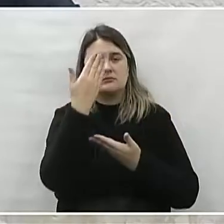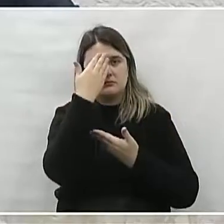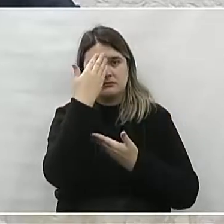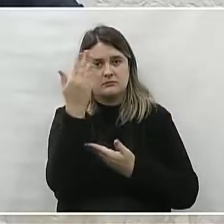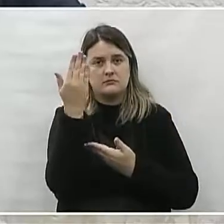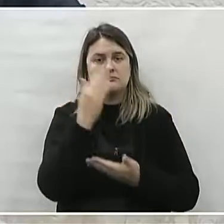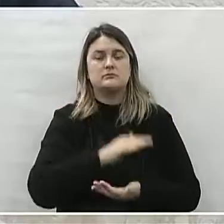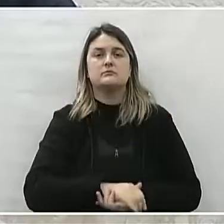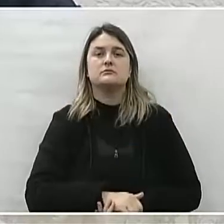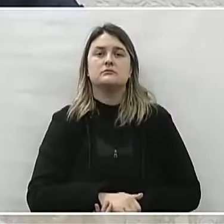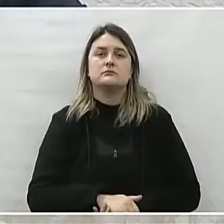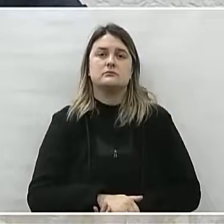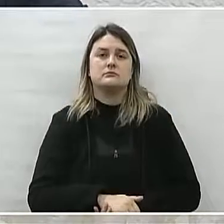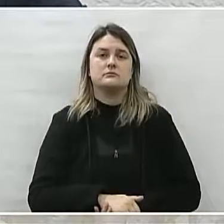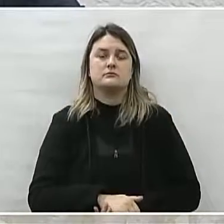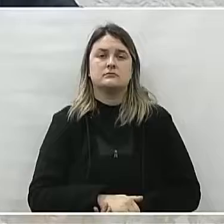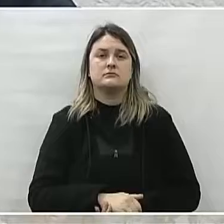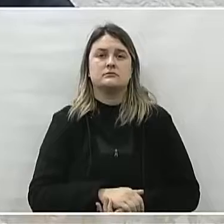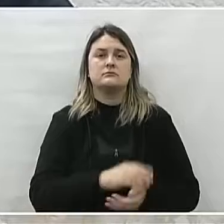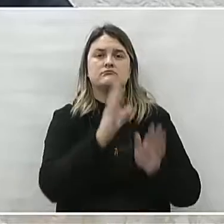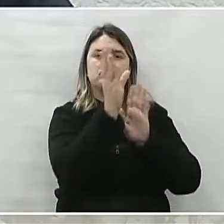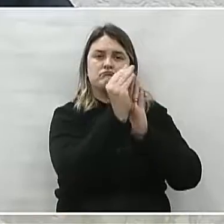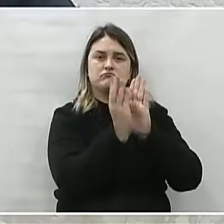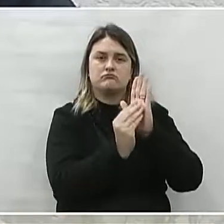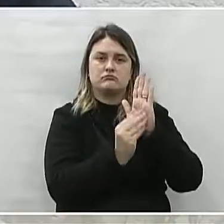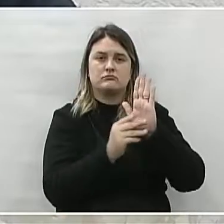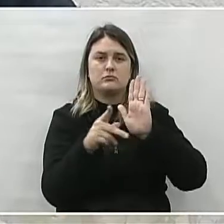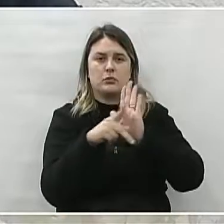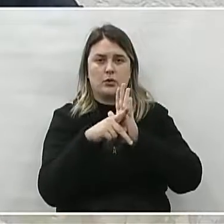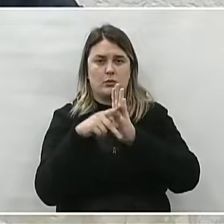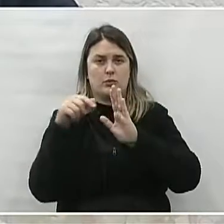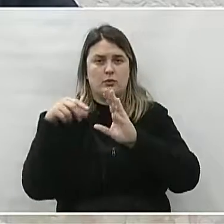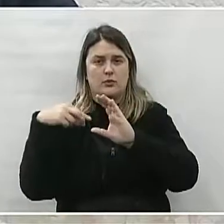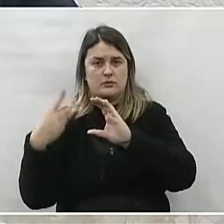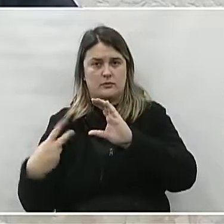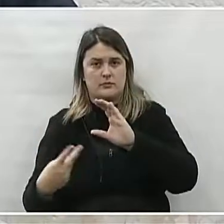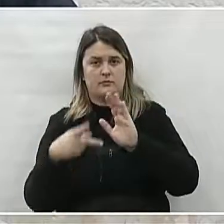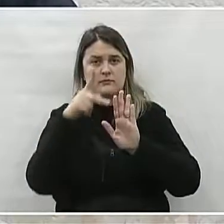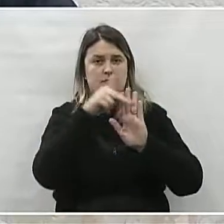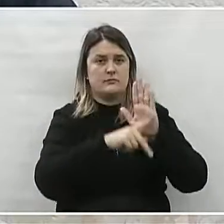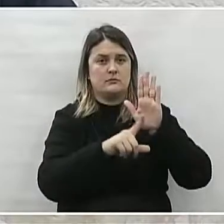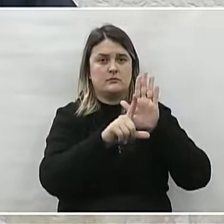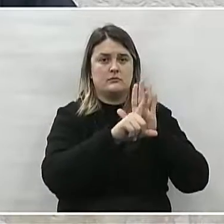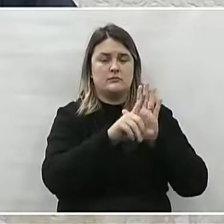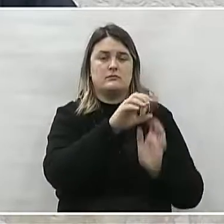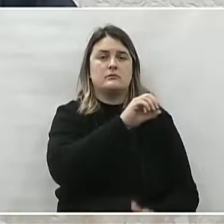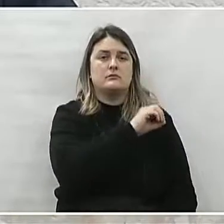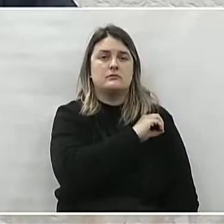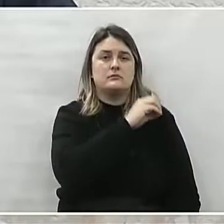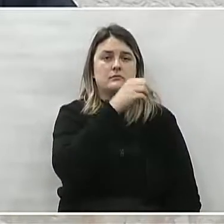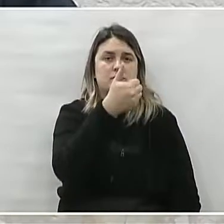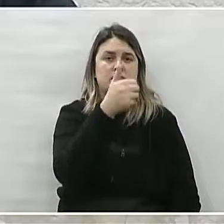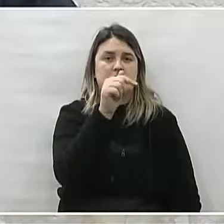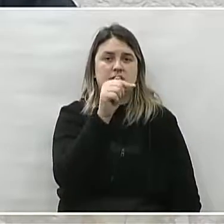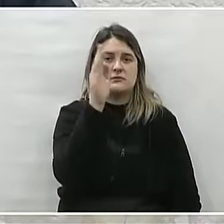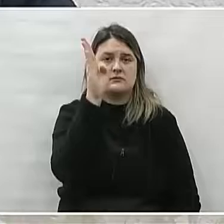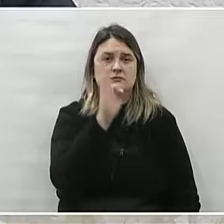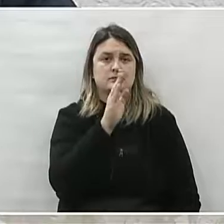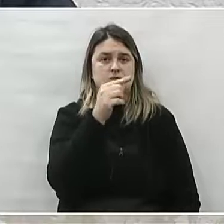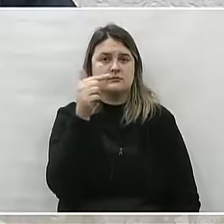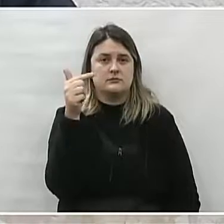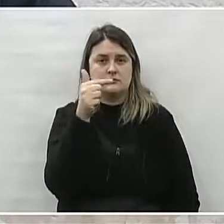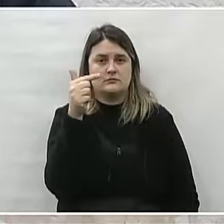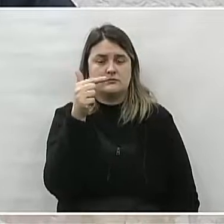agradeço. Matéria do Legislativo. Projeto de lei ordinária de número 17 de